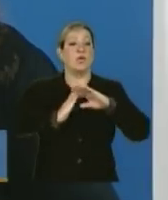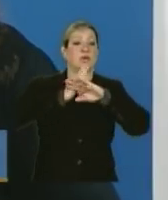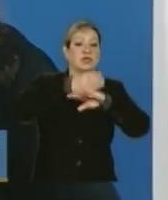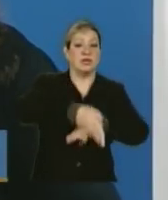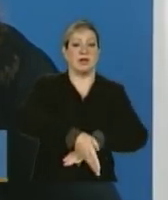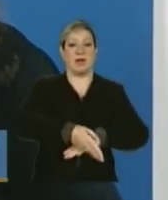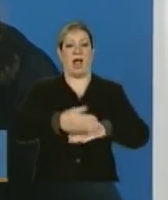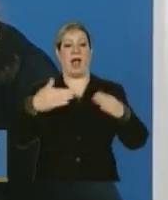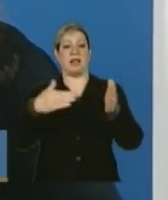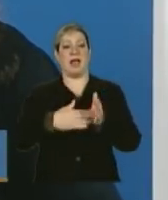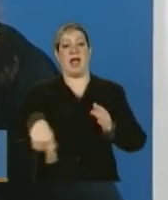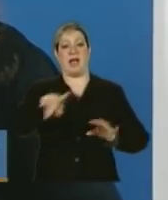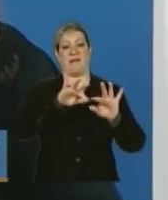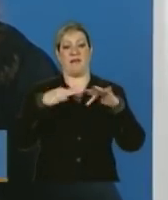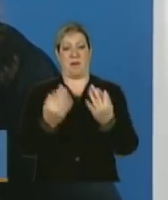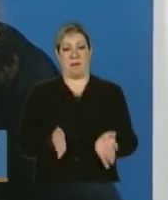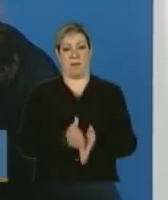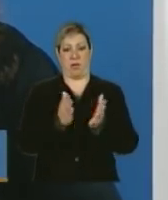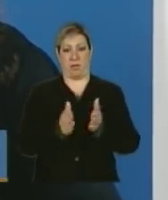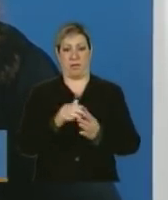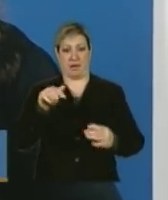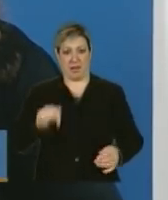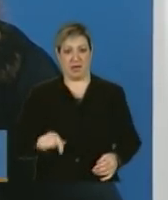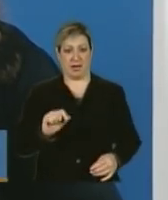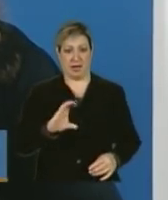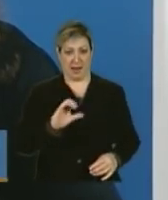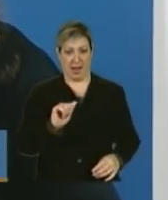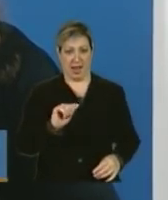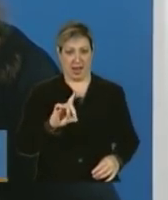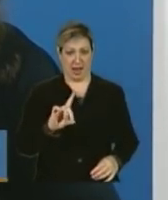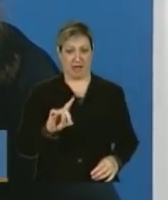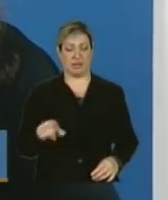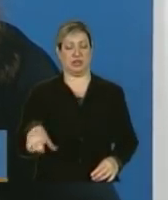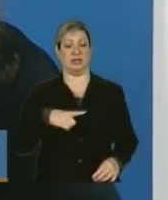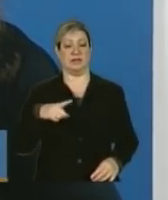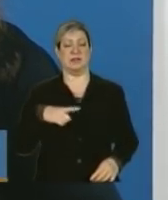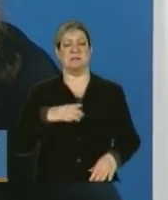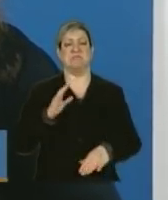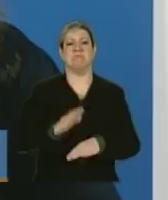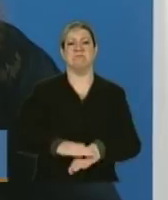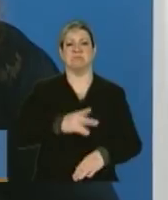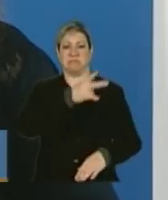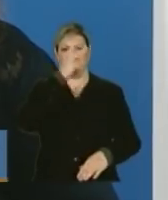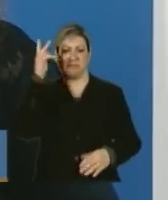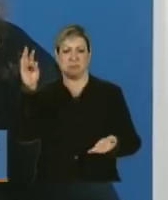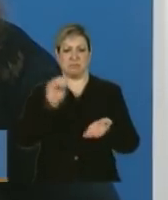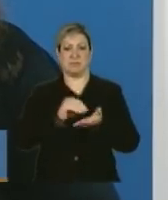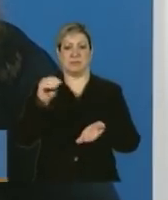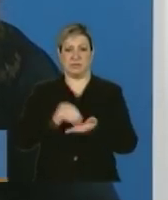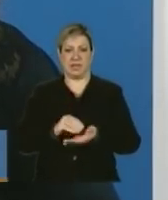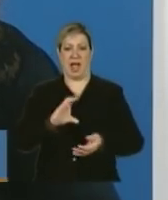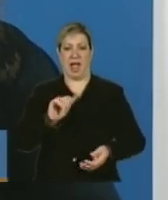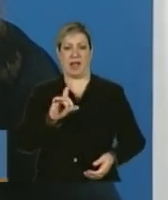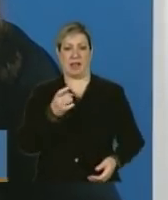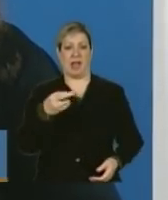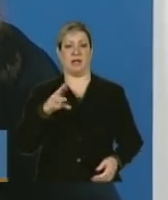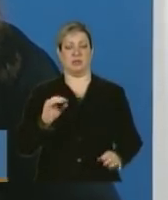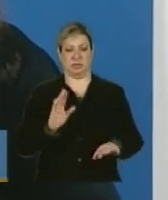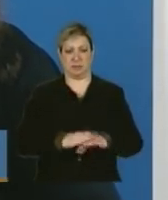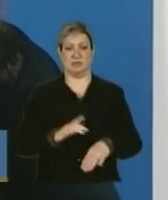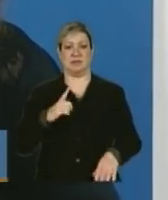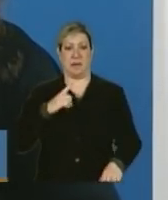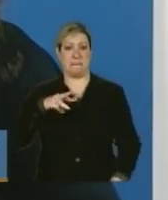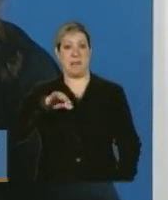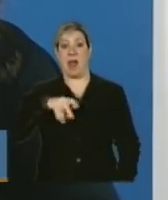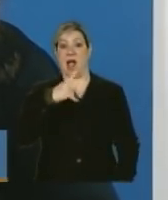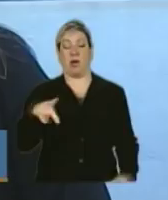Único hoje tem cerca de 20 milhões de famílias cadastradas. Então, a gente não pode imaginar que essa busca ativa para cadastramento vai